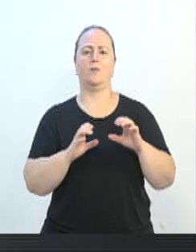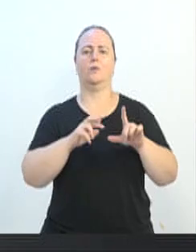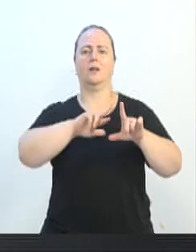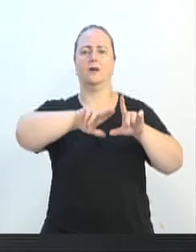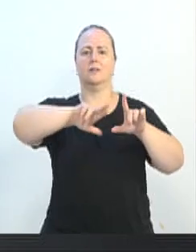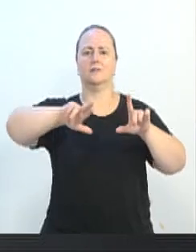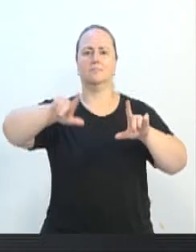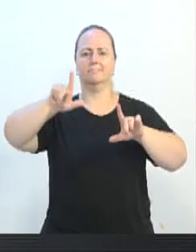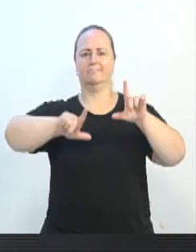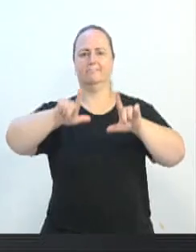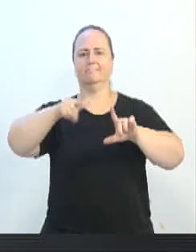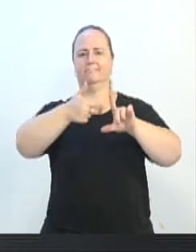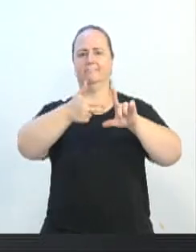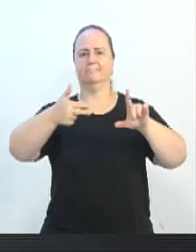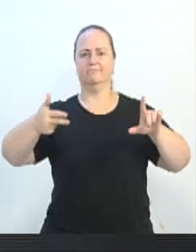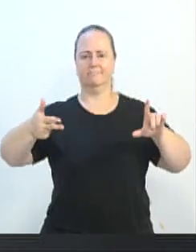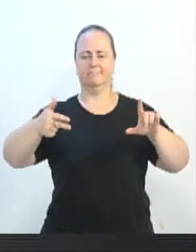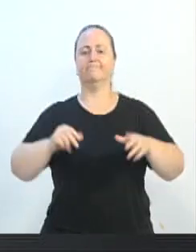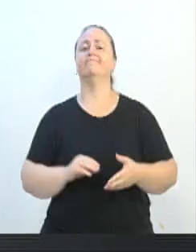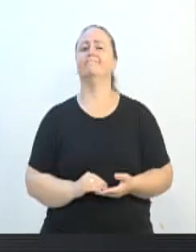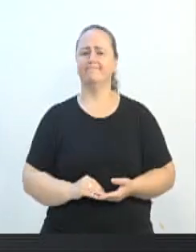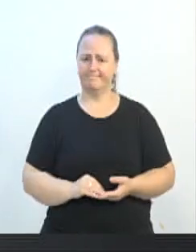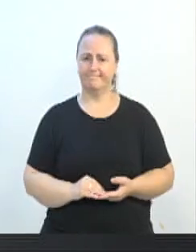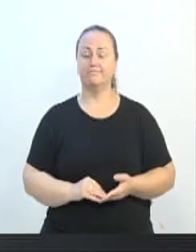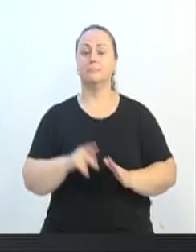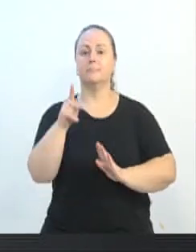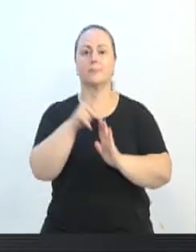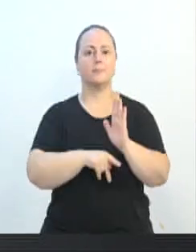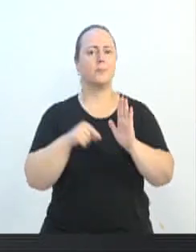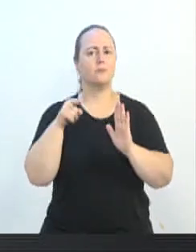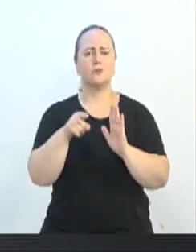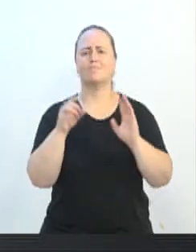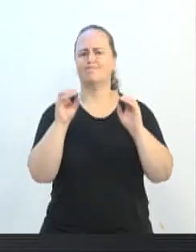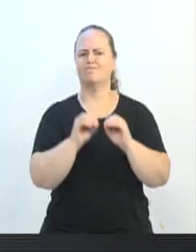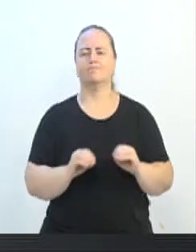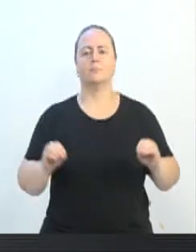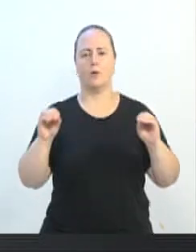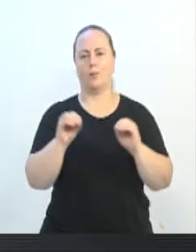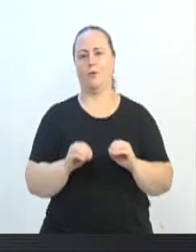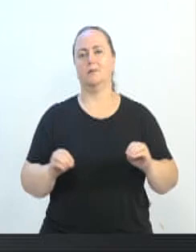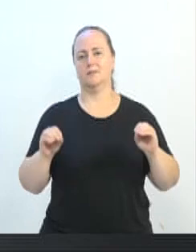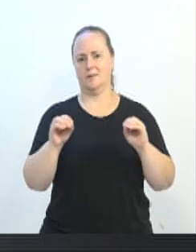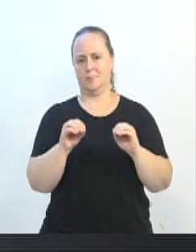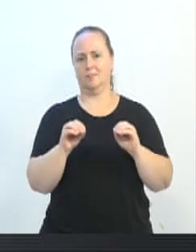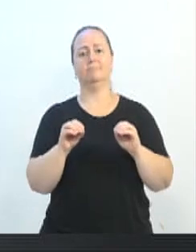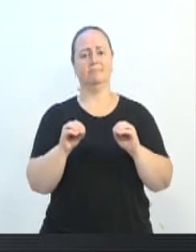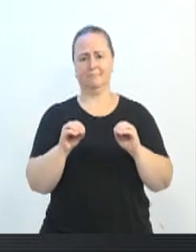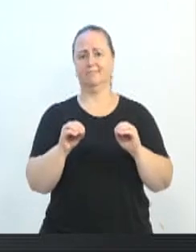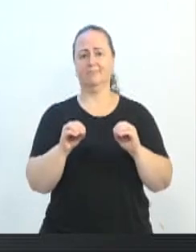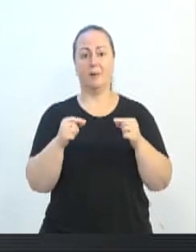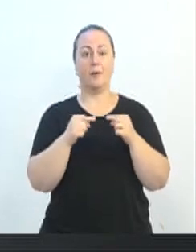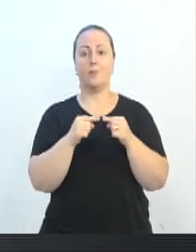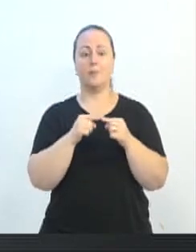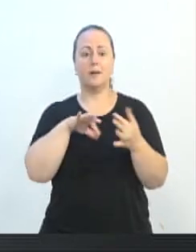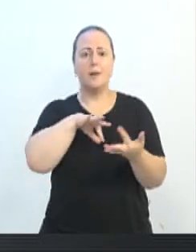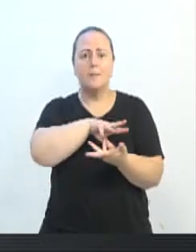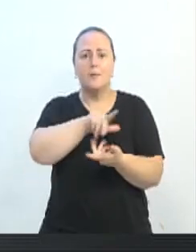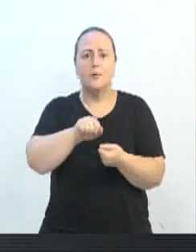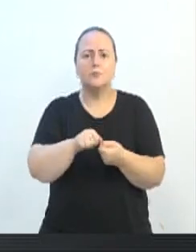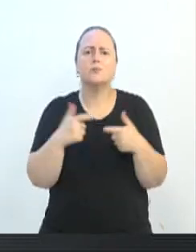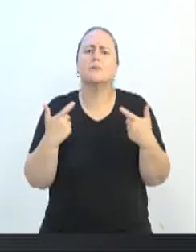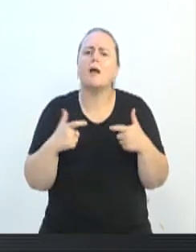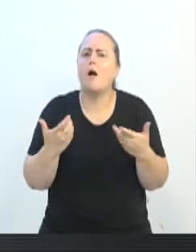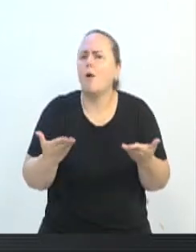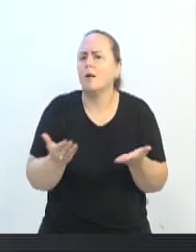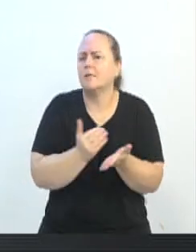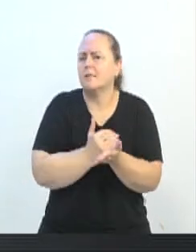Blumenau. Projeto maravilhoso, considerado nível mundial, que saiu daqui. V. Exª